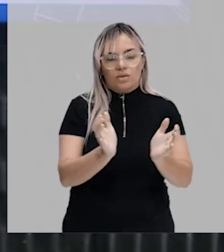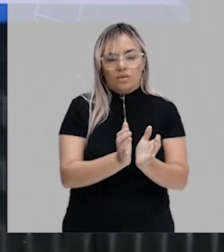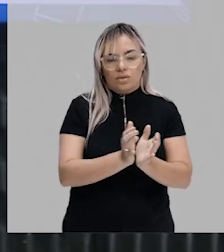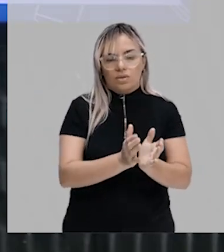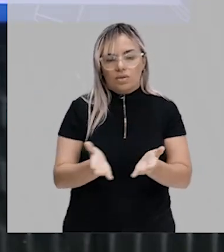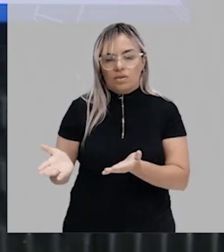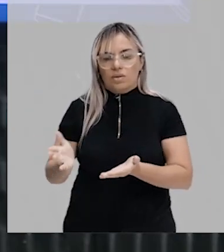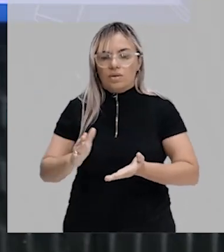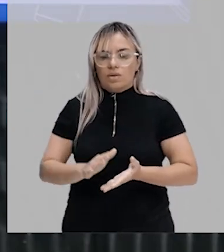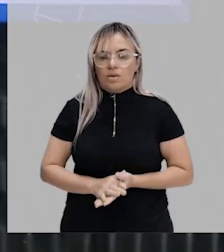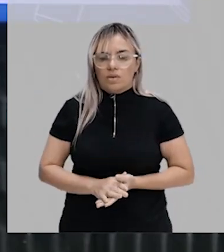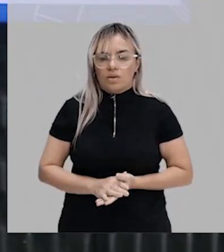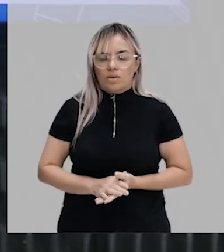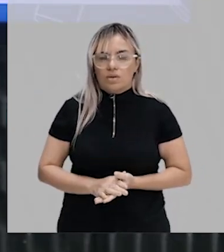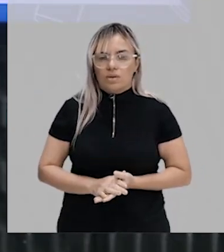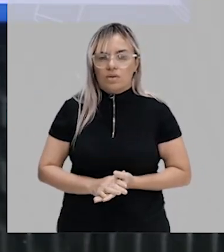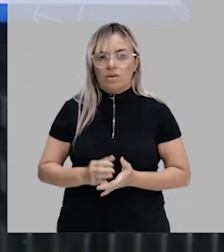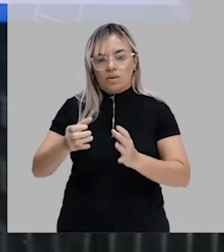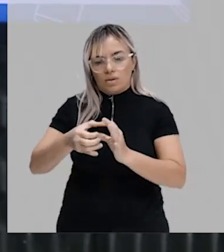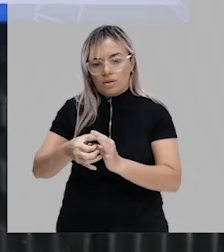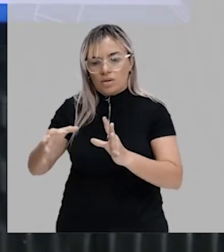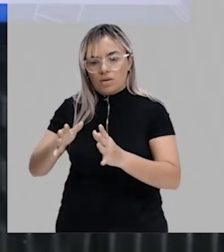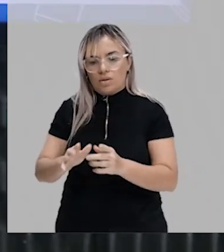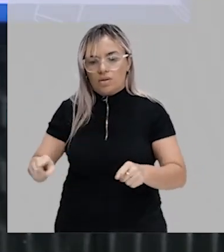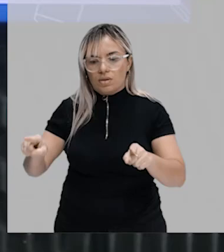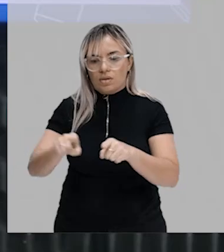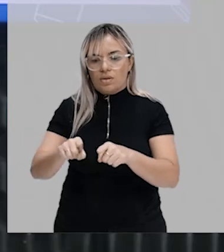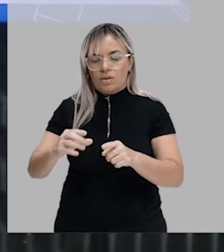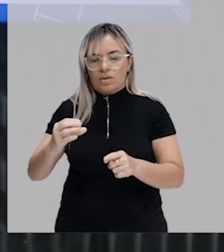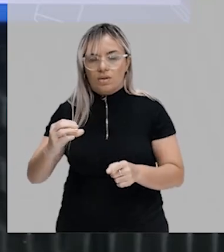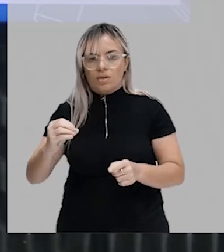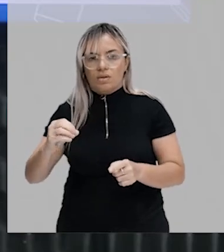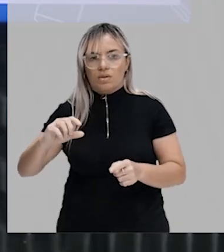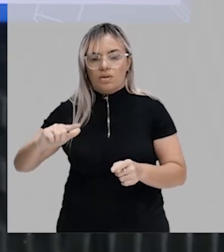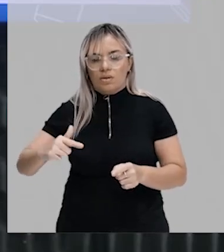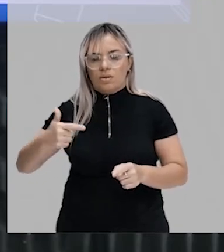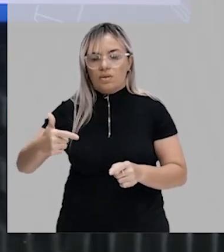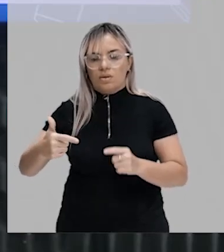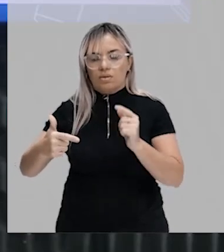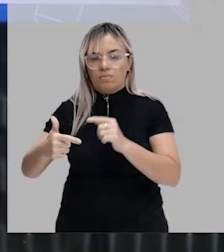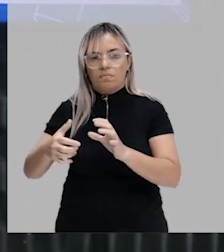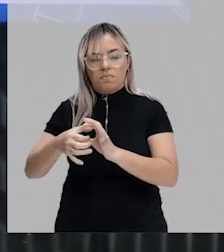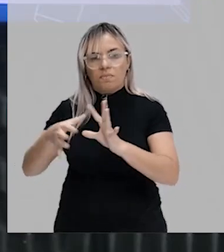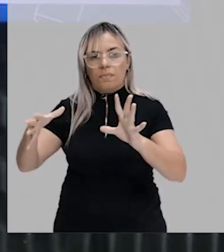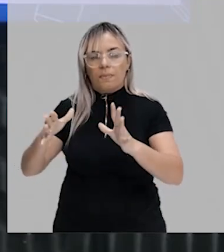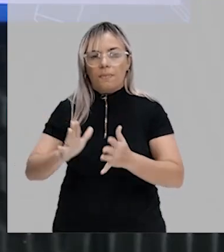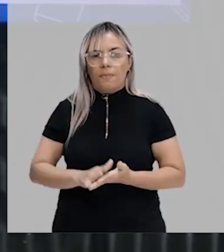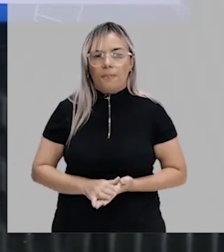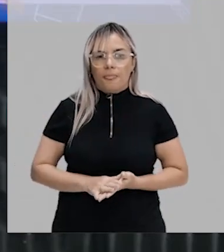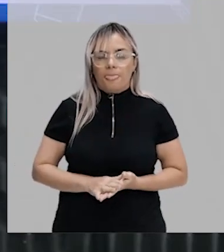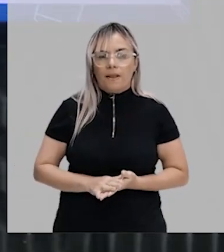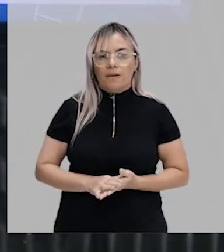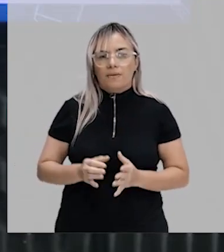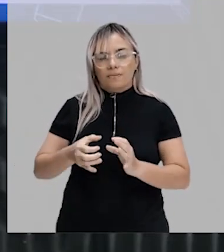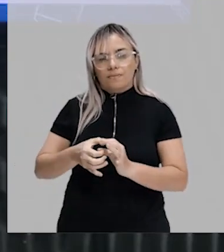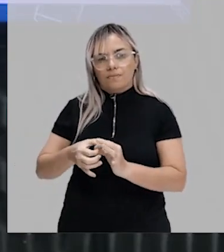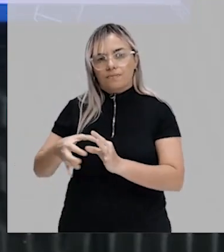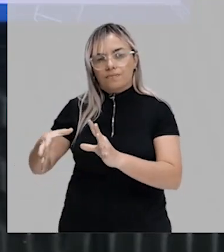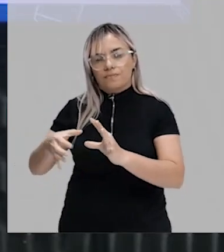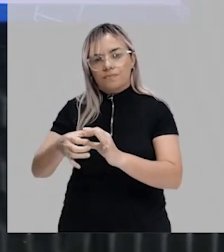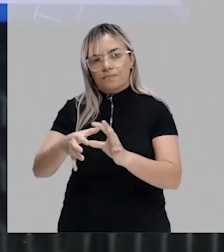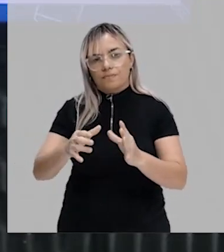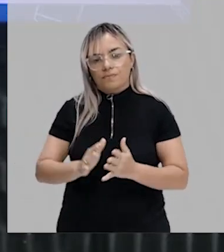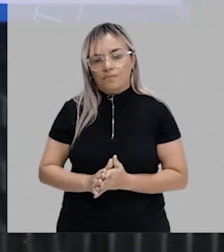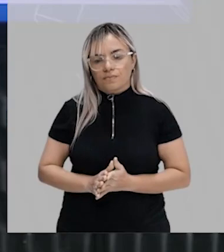que está ocorrendo a liberação de quê? De gás carbônico. Esse gás carbônico, ele foi sendo liberado, porque vamos